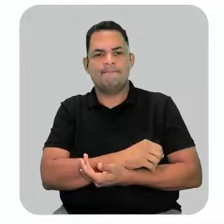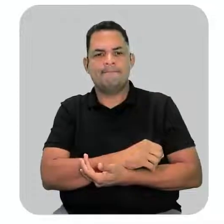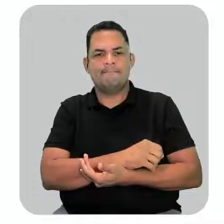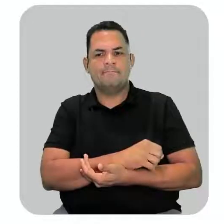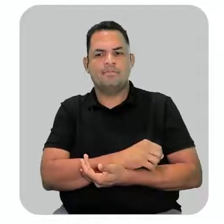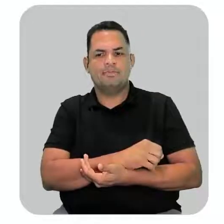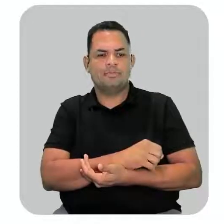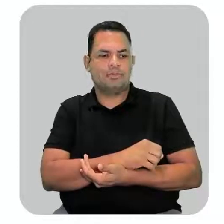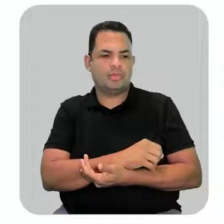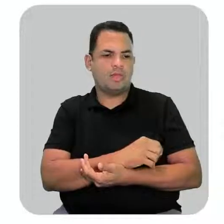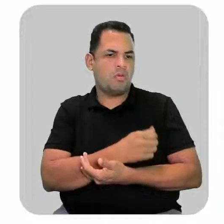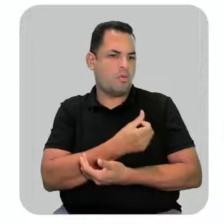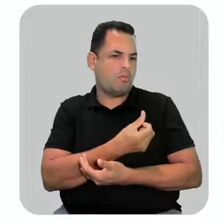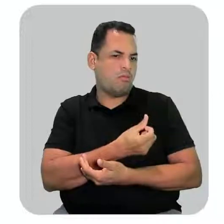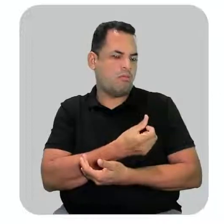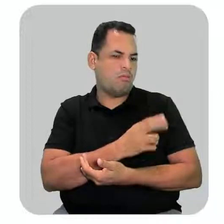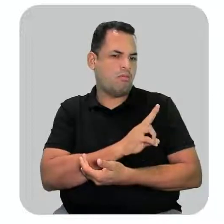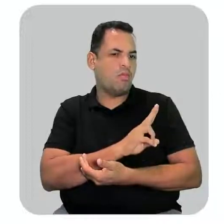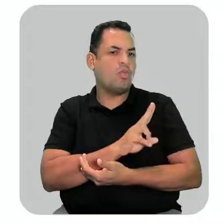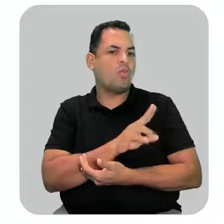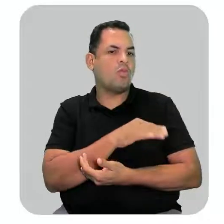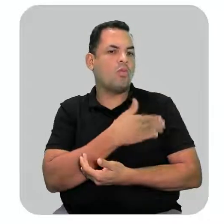Olha qual o nome que seria.